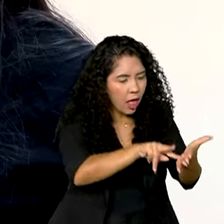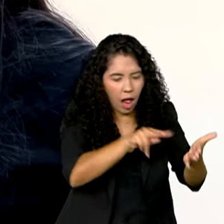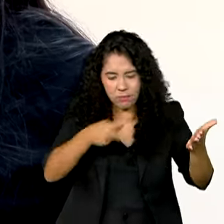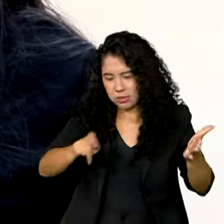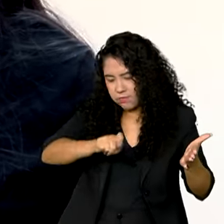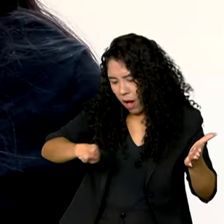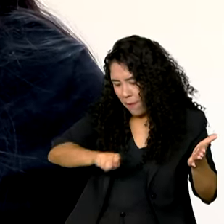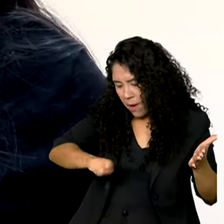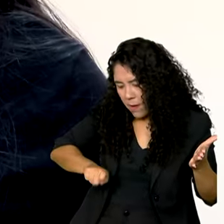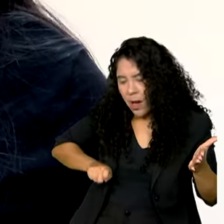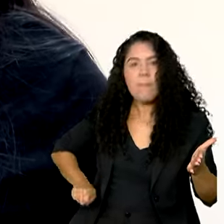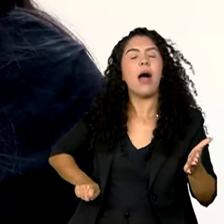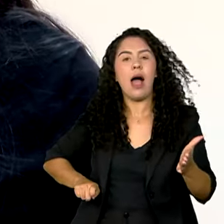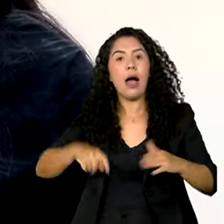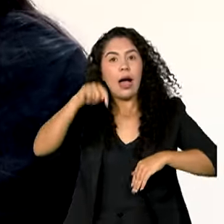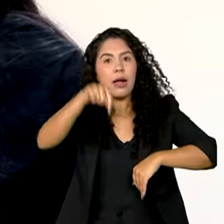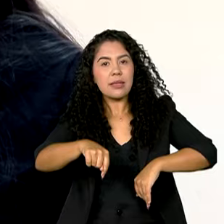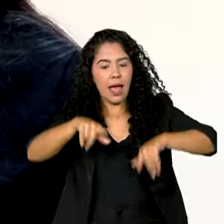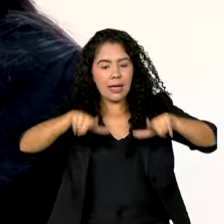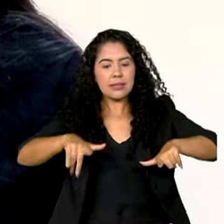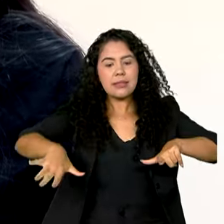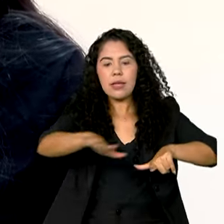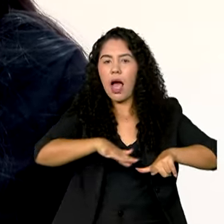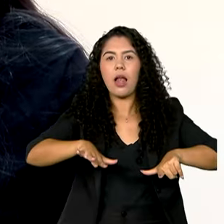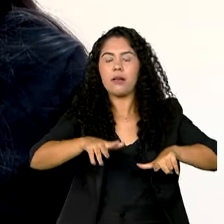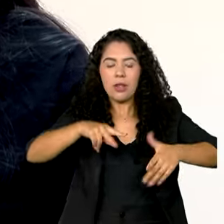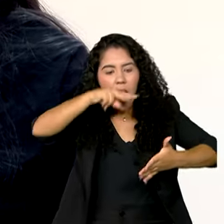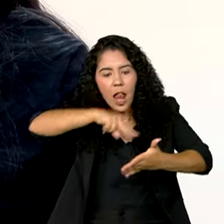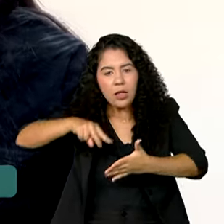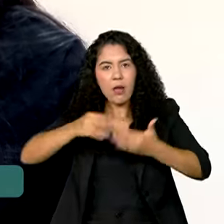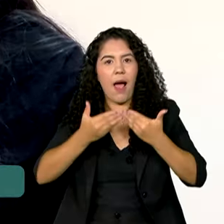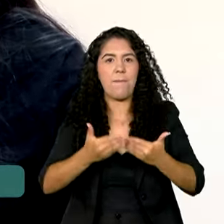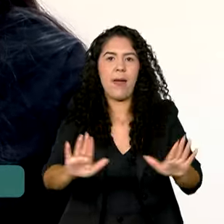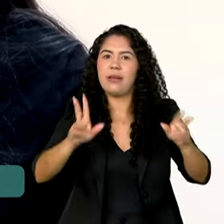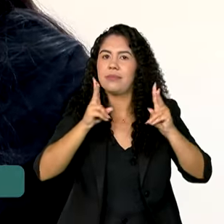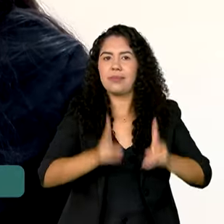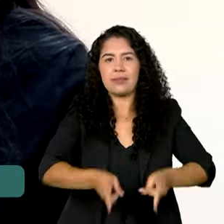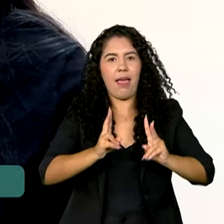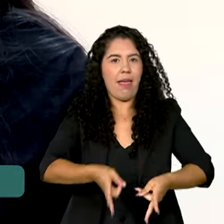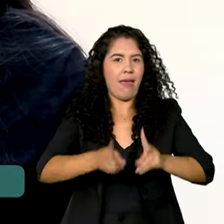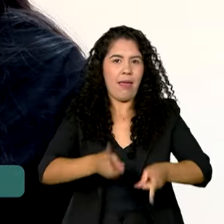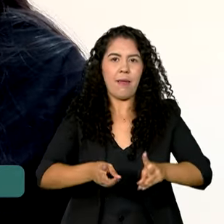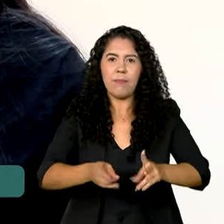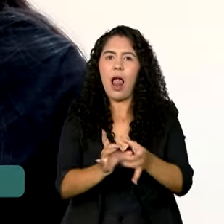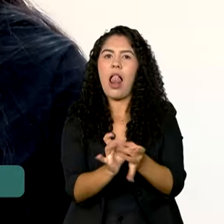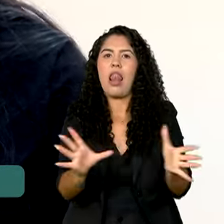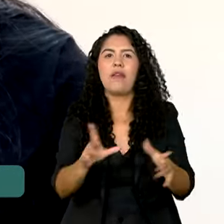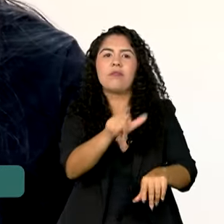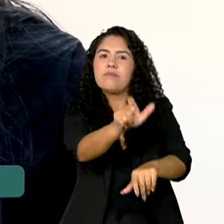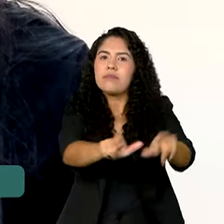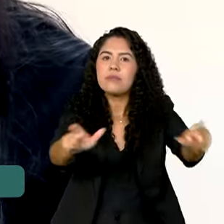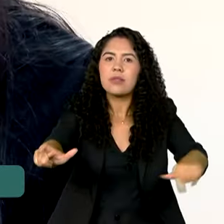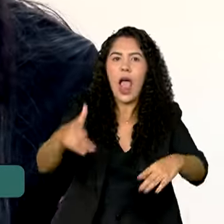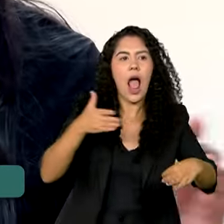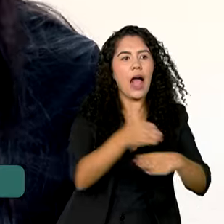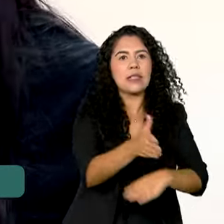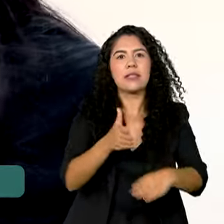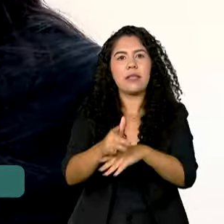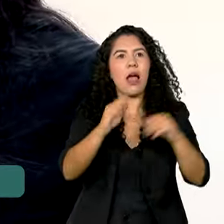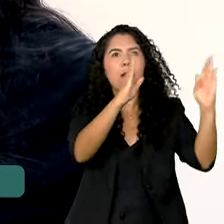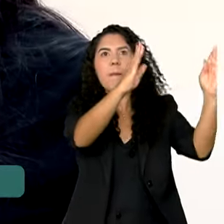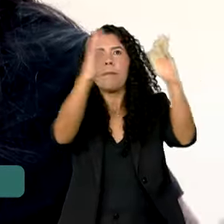leitura, ela sempre fica aberta e é assim que tem que ser, porque tudo tem que ser ao acesso deles. As prateleiras foram